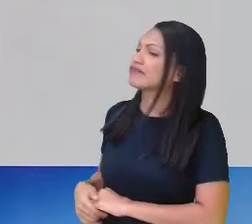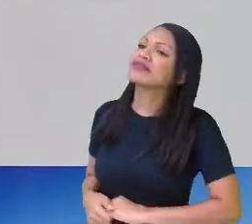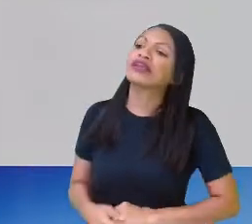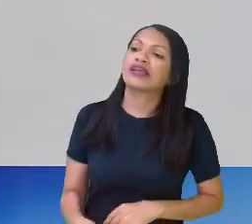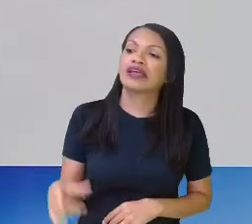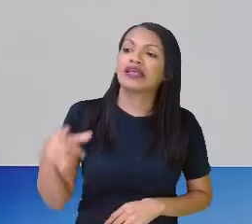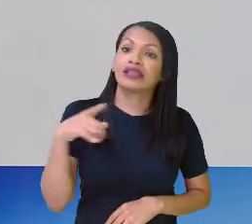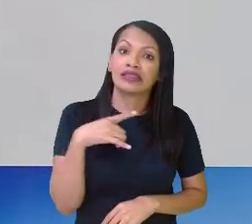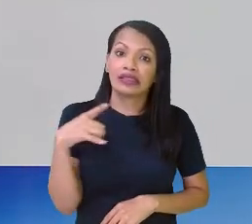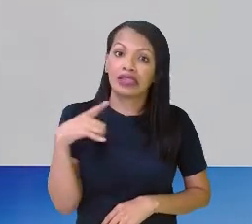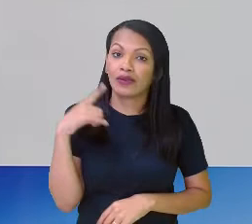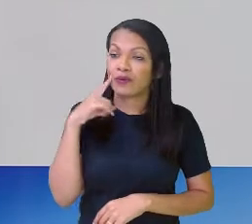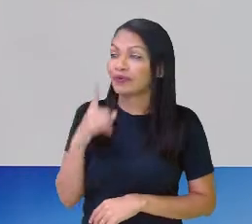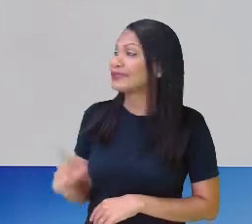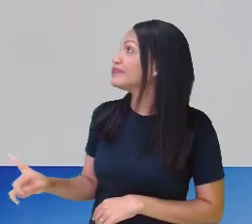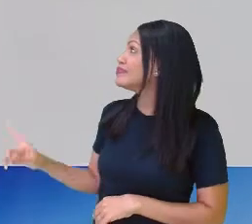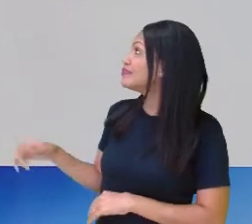inteiro.